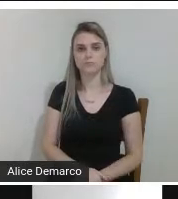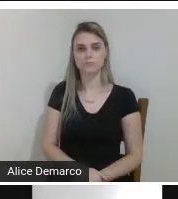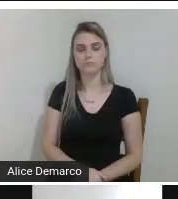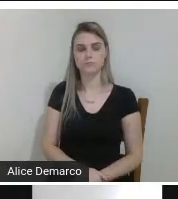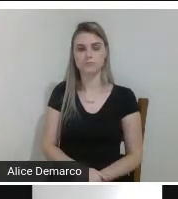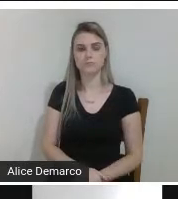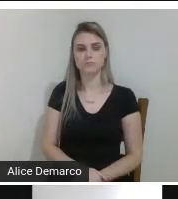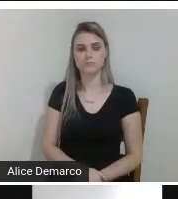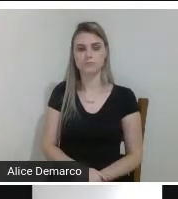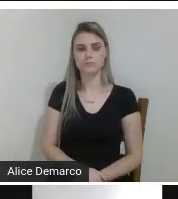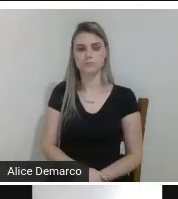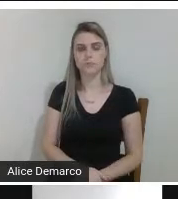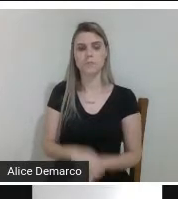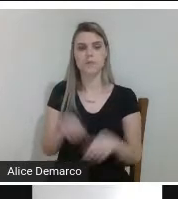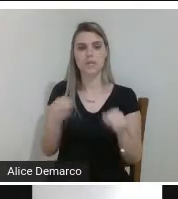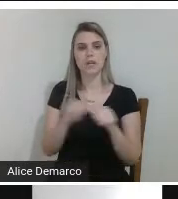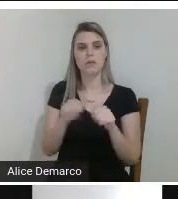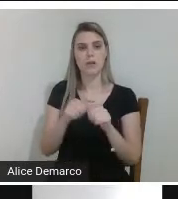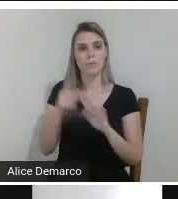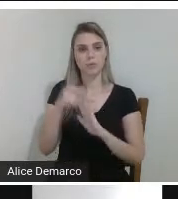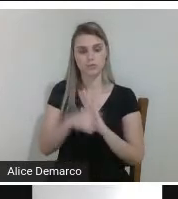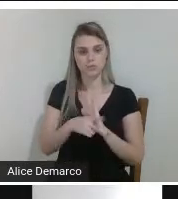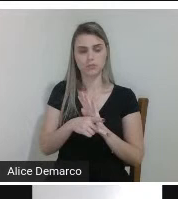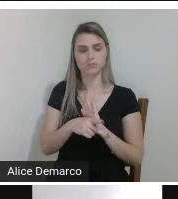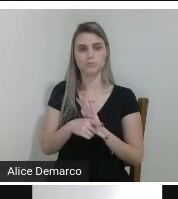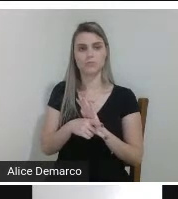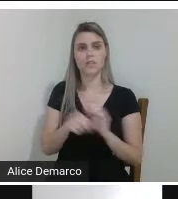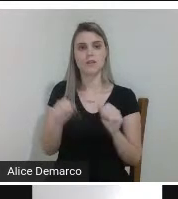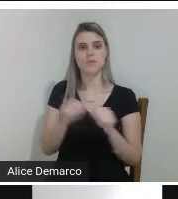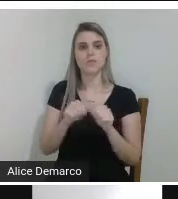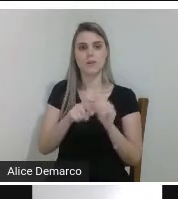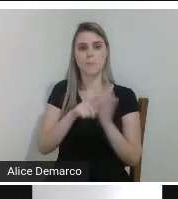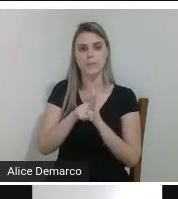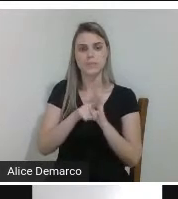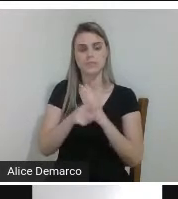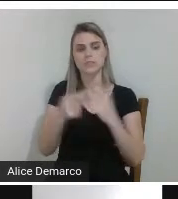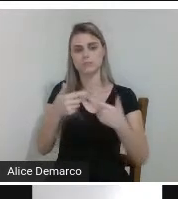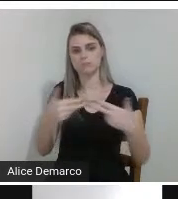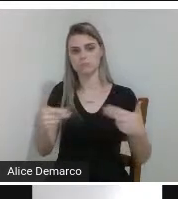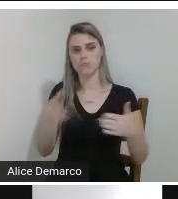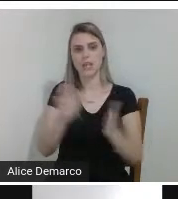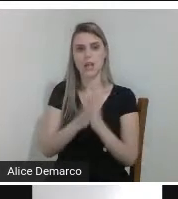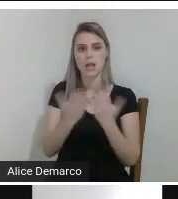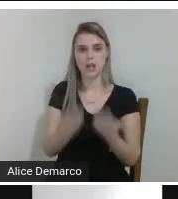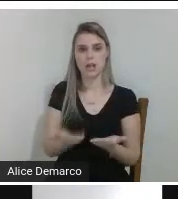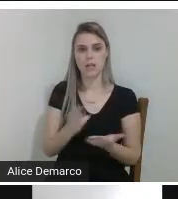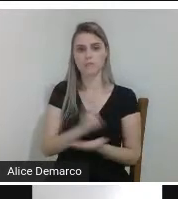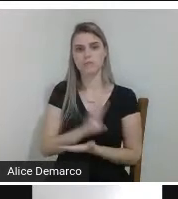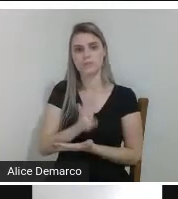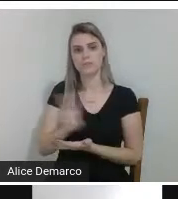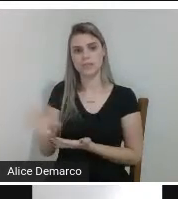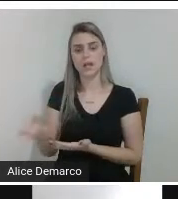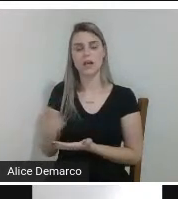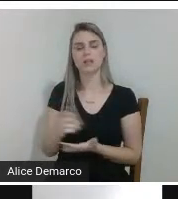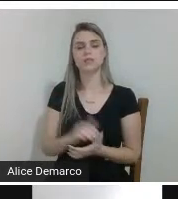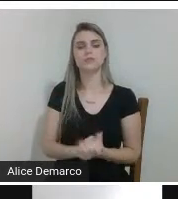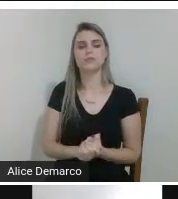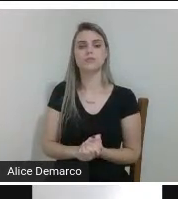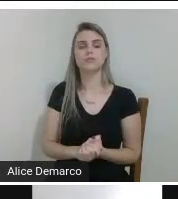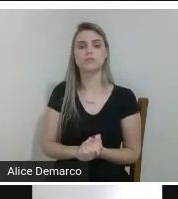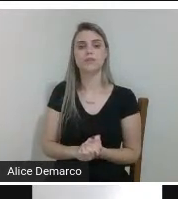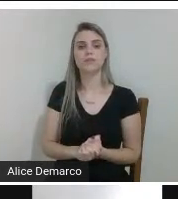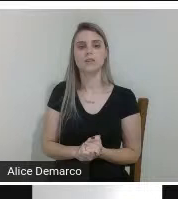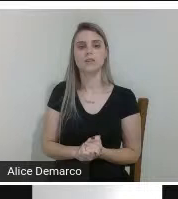para a elaboração do projeto nós fizemos pesquisas em livros em sites artigos em